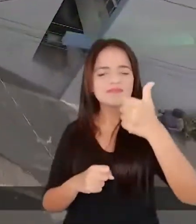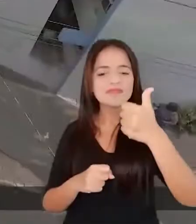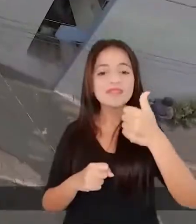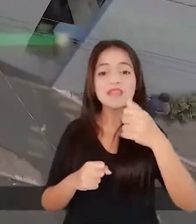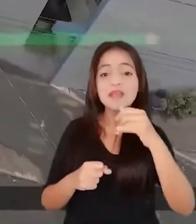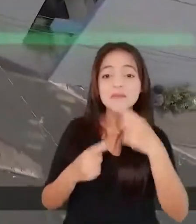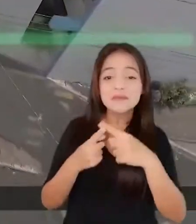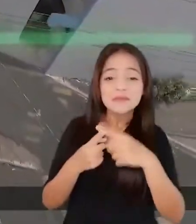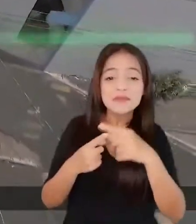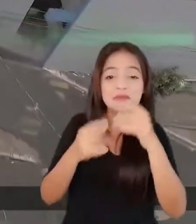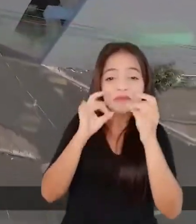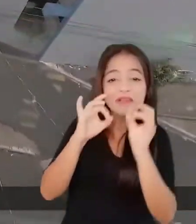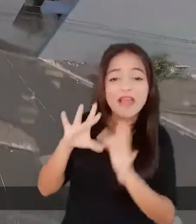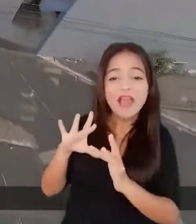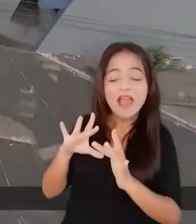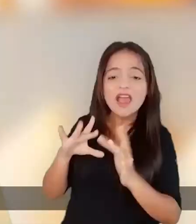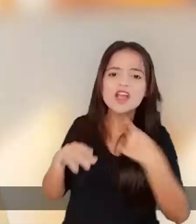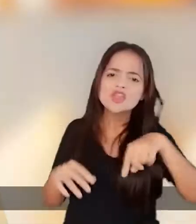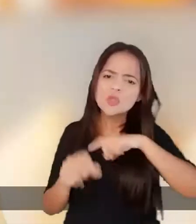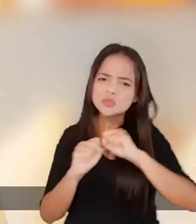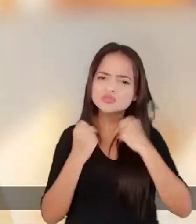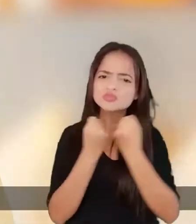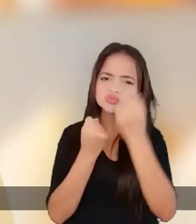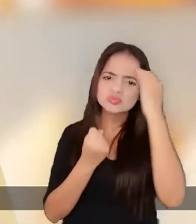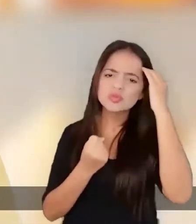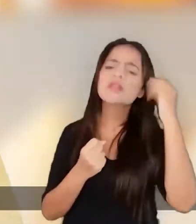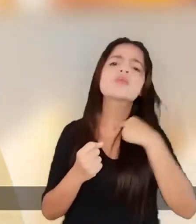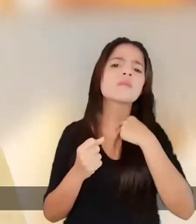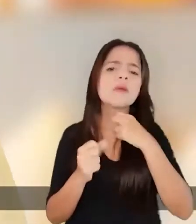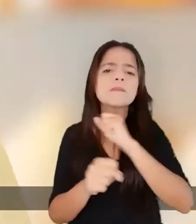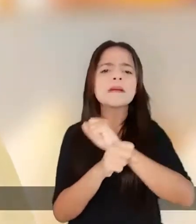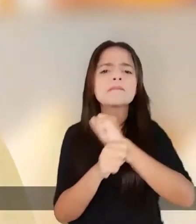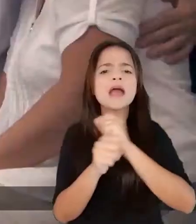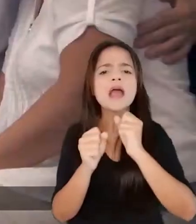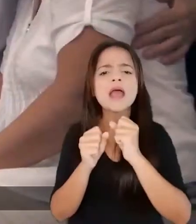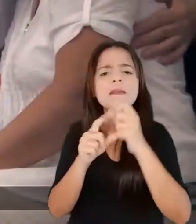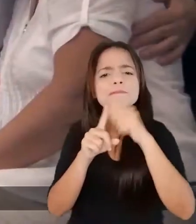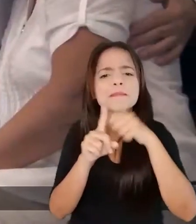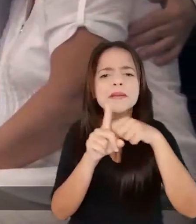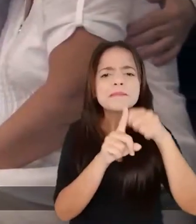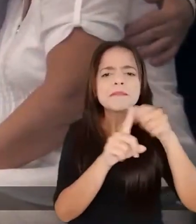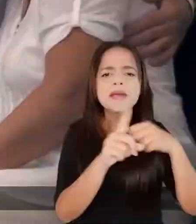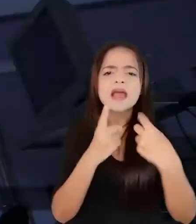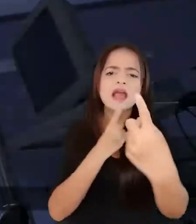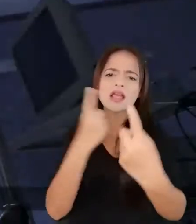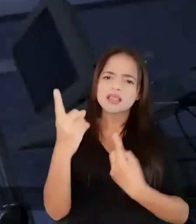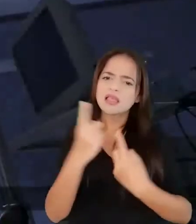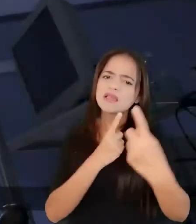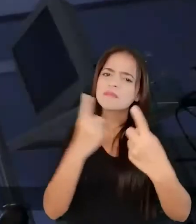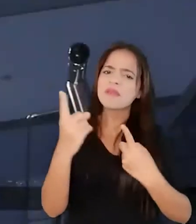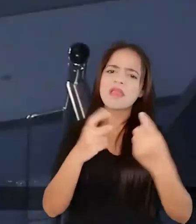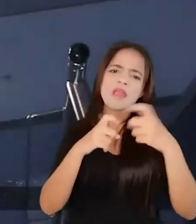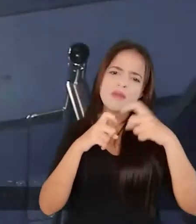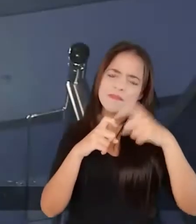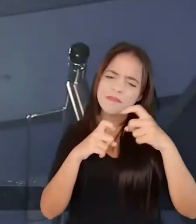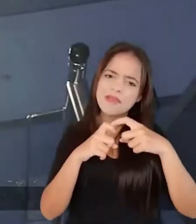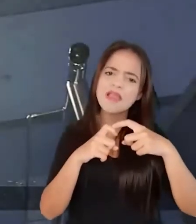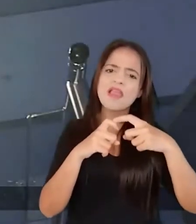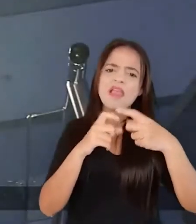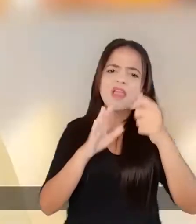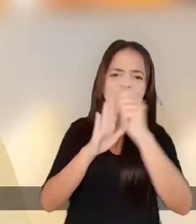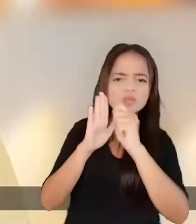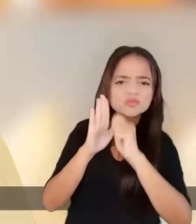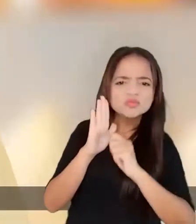antes que ela pare por completo. Nosso povo não pode esperar meses por uma consulta, um exame ou uma